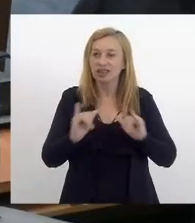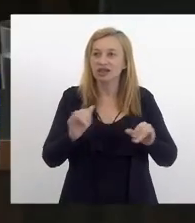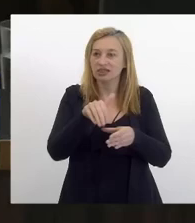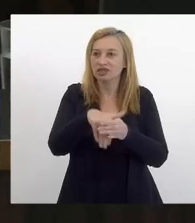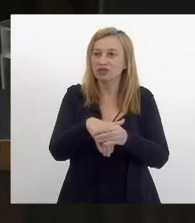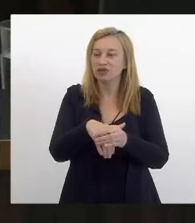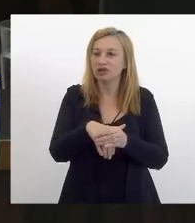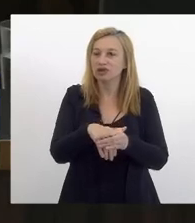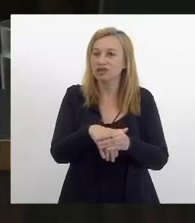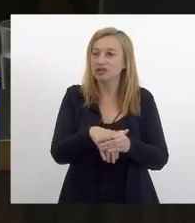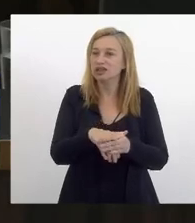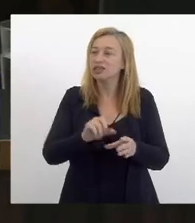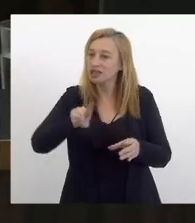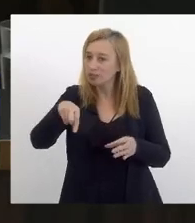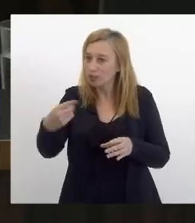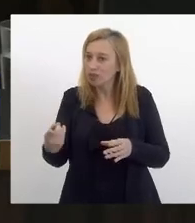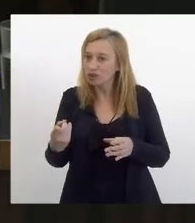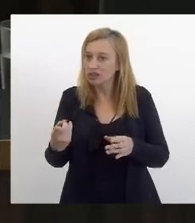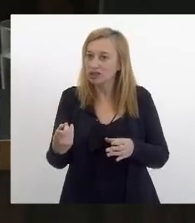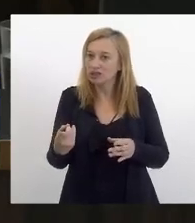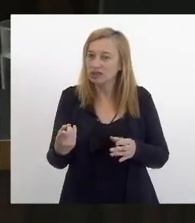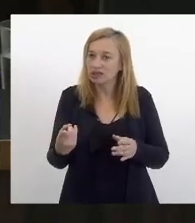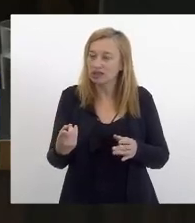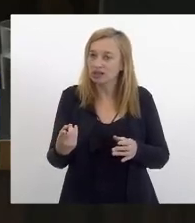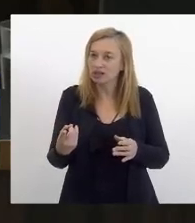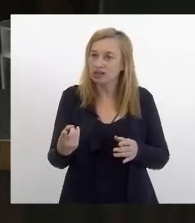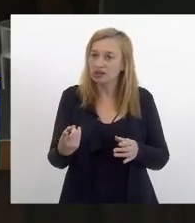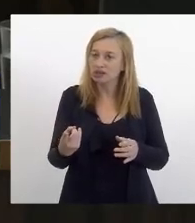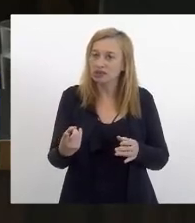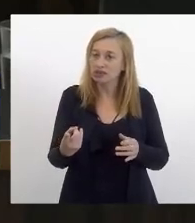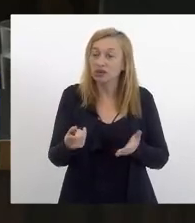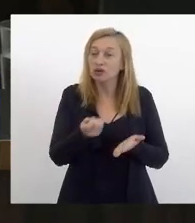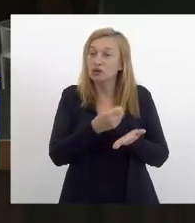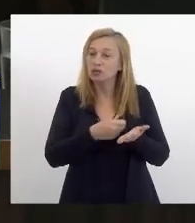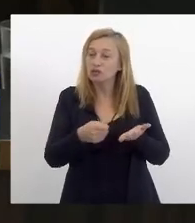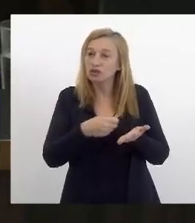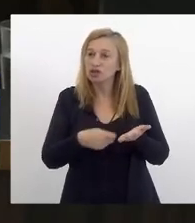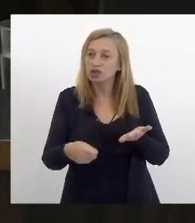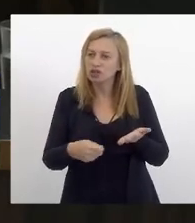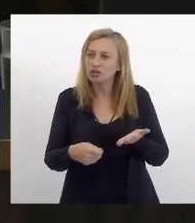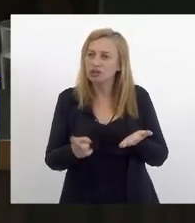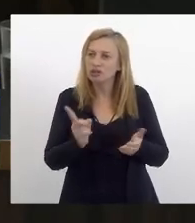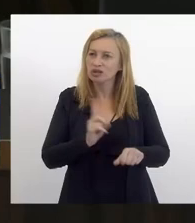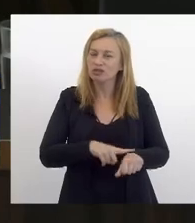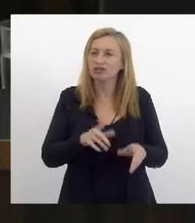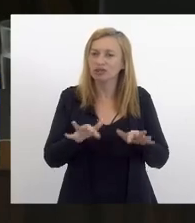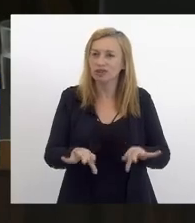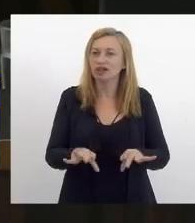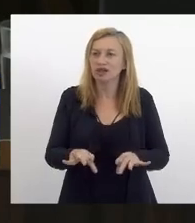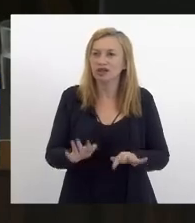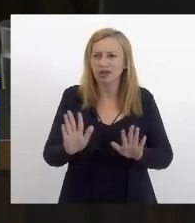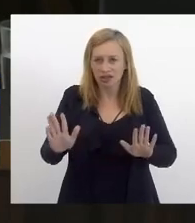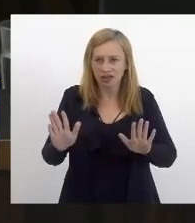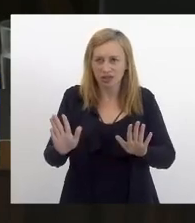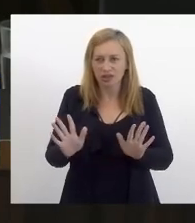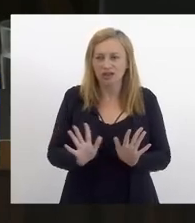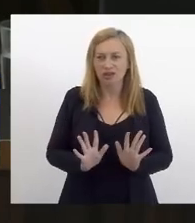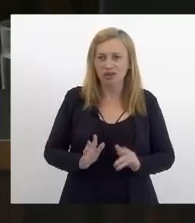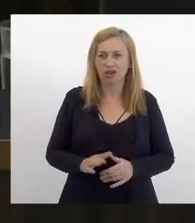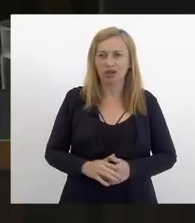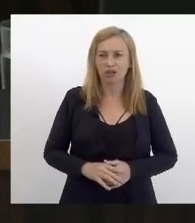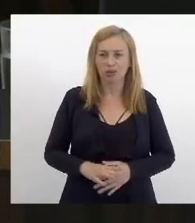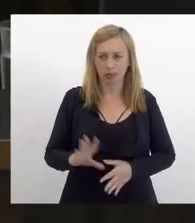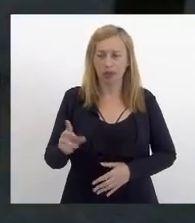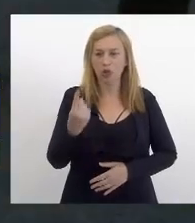voto da sessão e logo em seguida tem os inscritos no expediente final só comer na linha de raciocínio eu não generalizei um